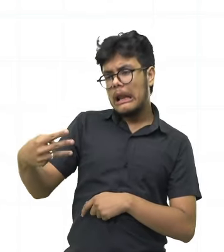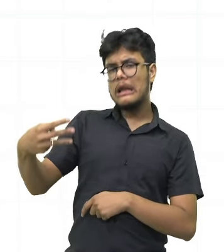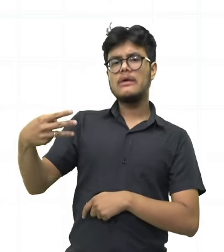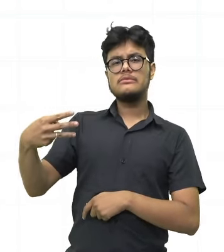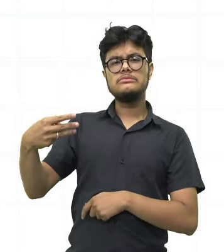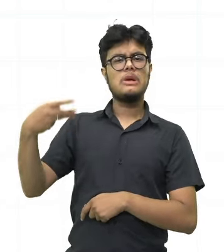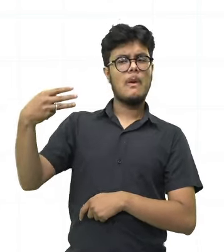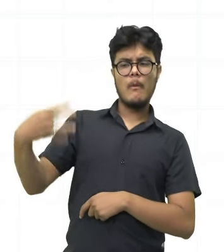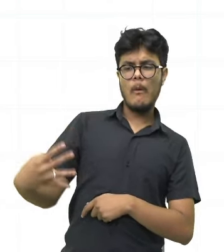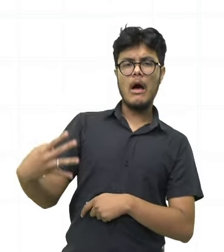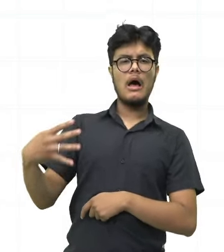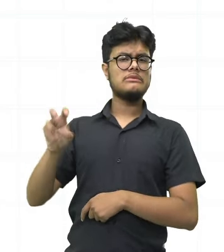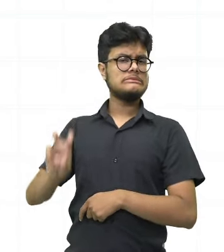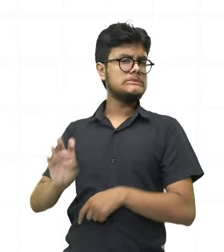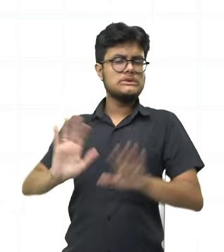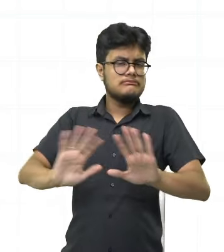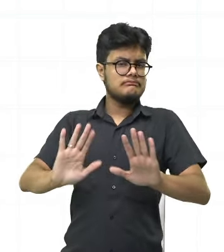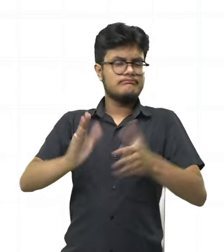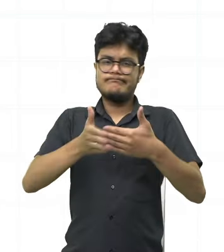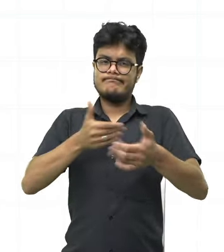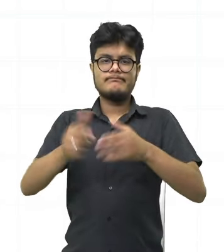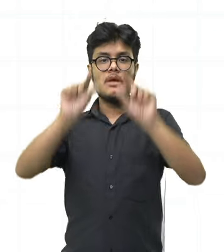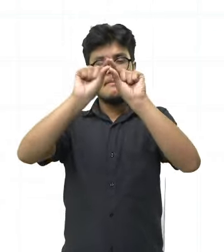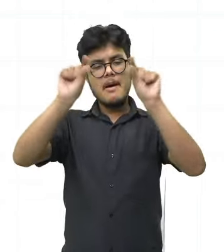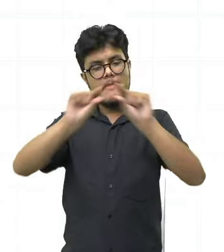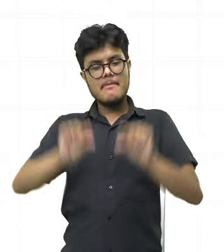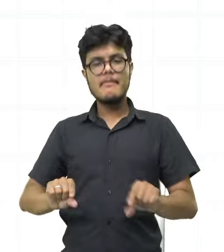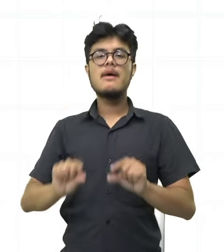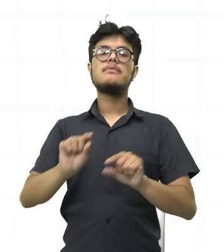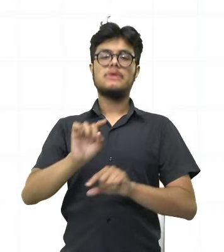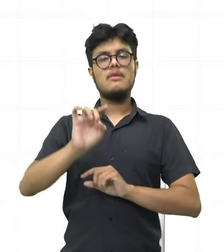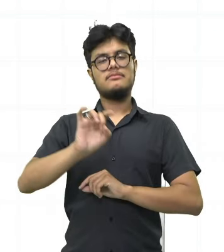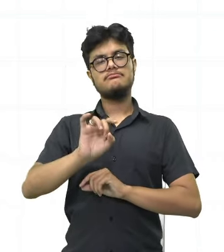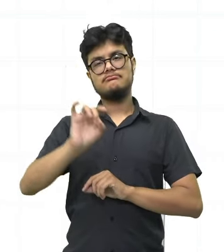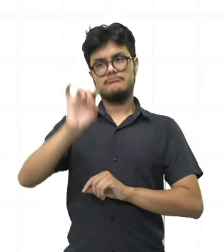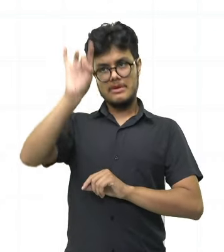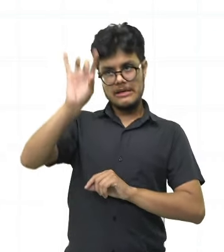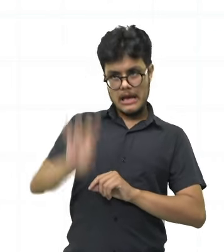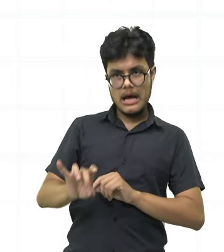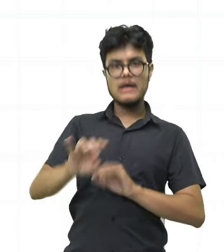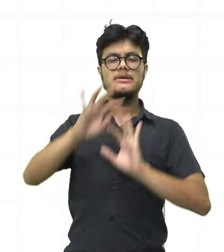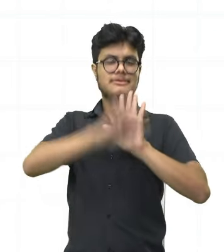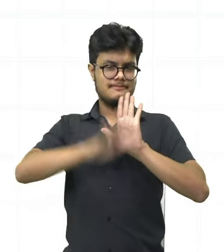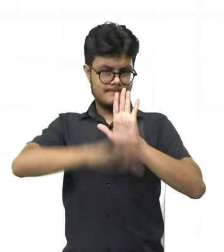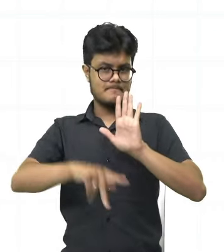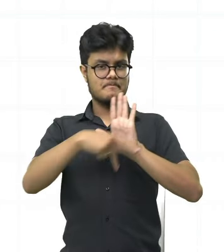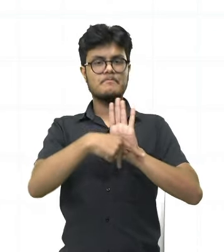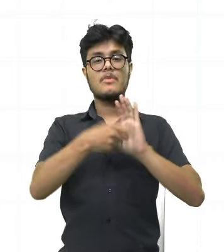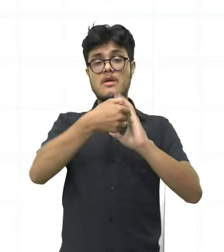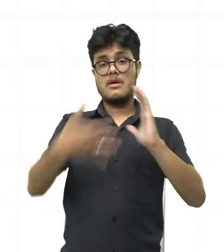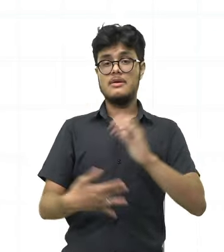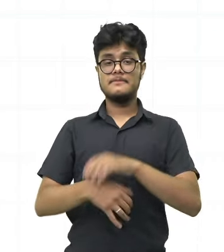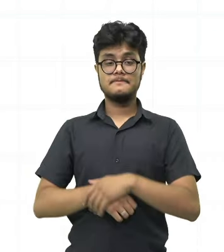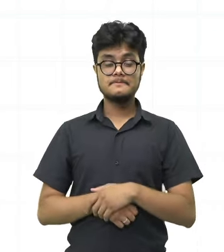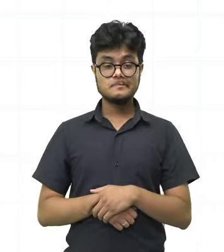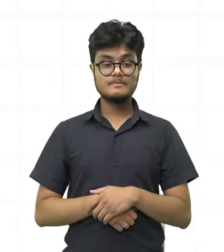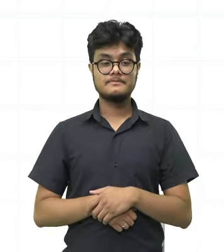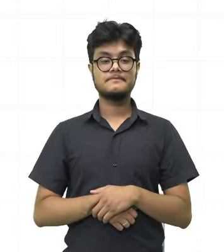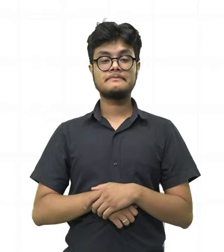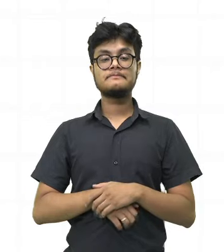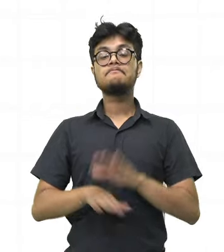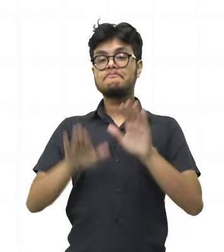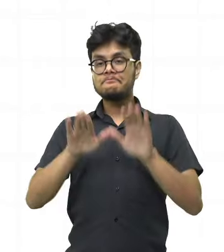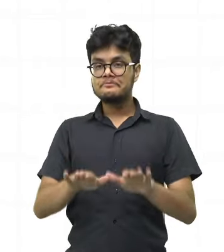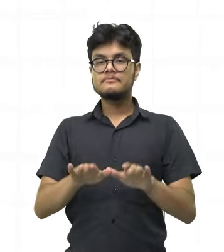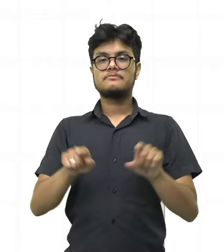versos, quatro, cinco, né? Então, cada estrofe vai ser um conjunto de versos. Ok? E aí,